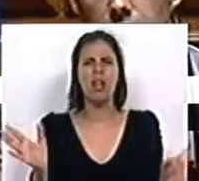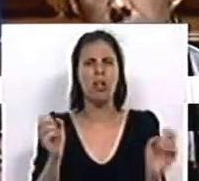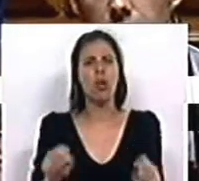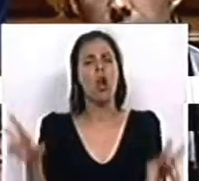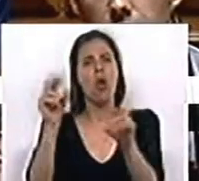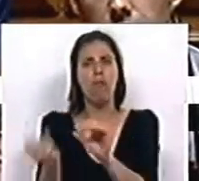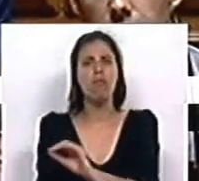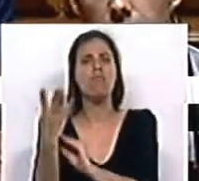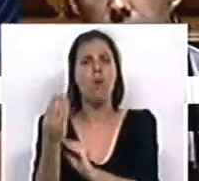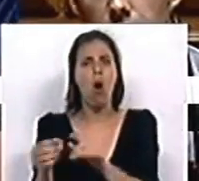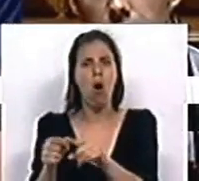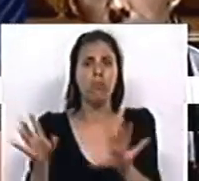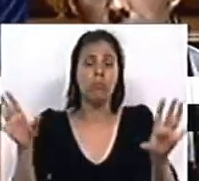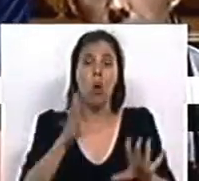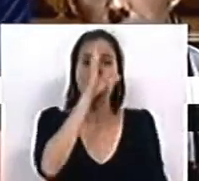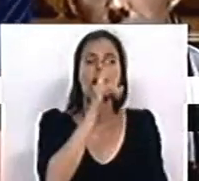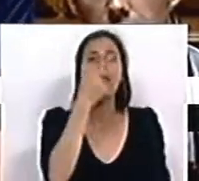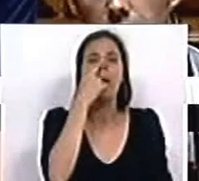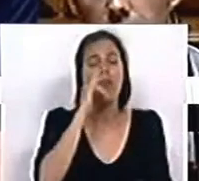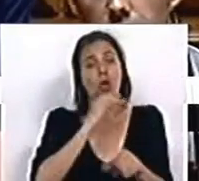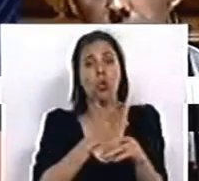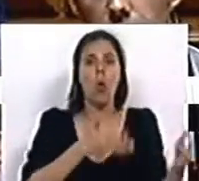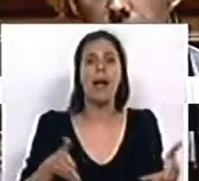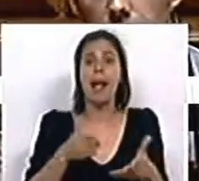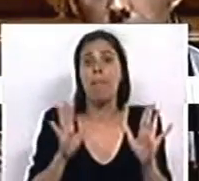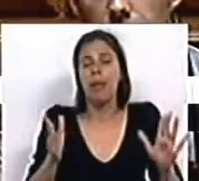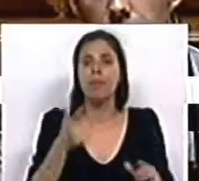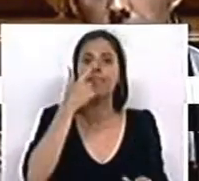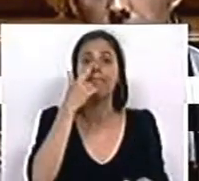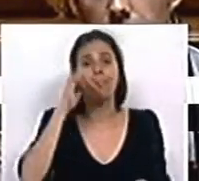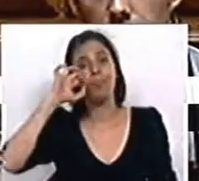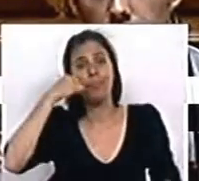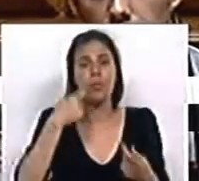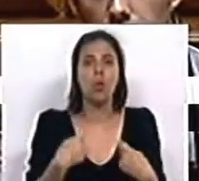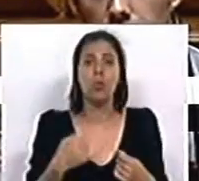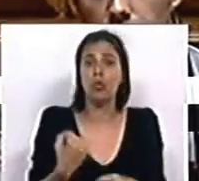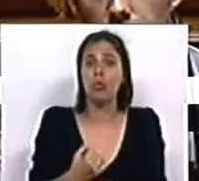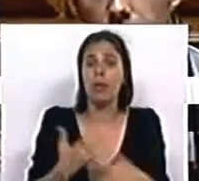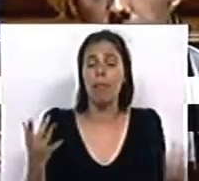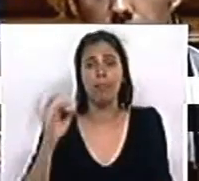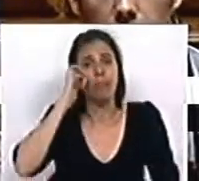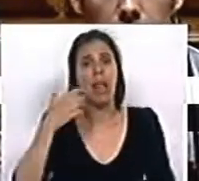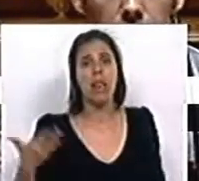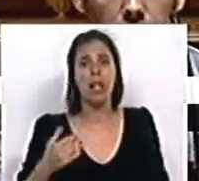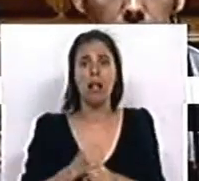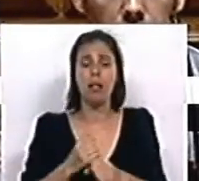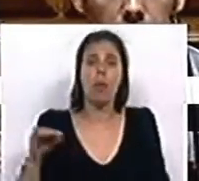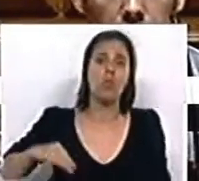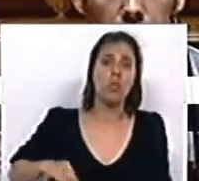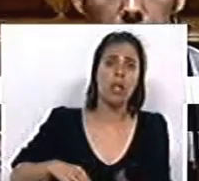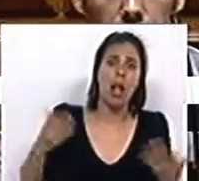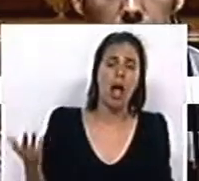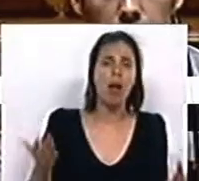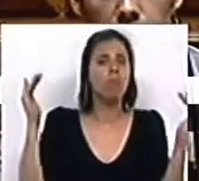para que novos possam existir. O Governo preferiu outro caminho. Preferiu atacar os custos do trabalho, atacar os direitos do trabalho, os